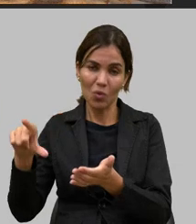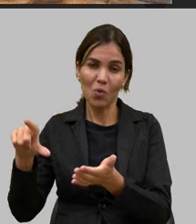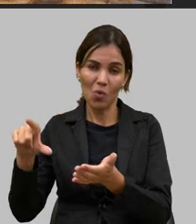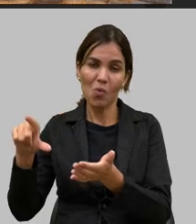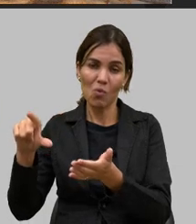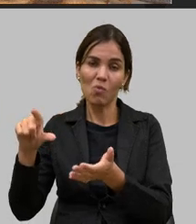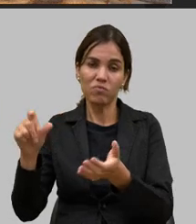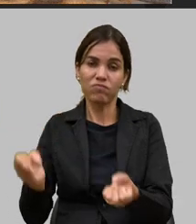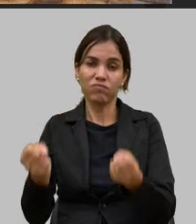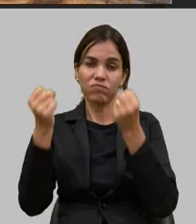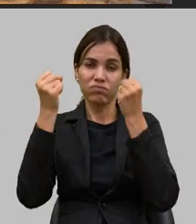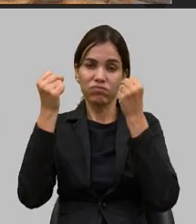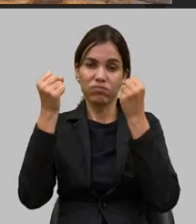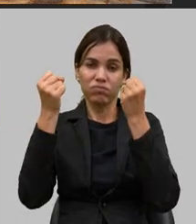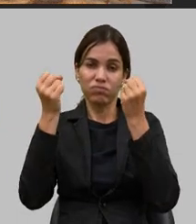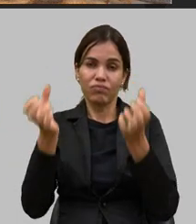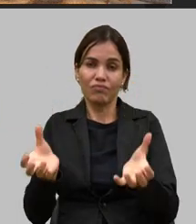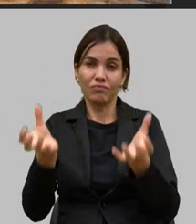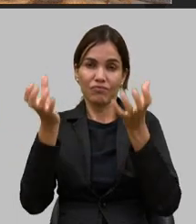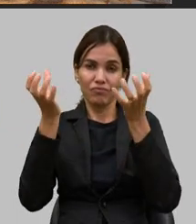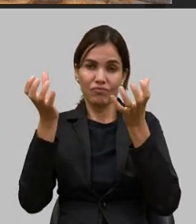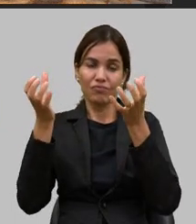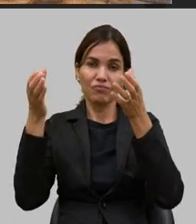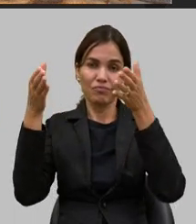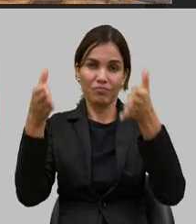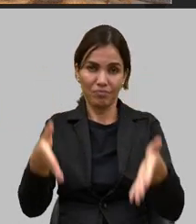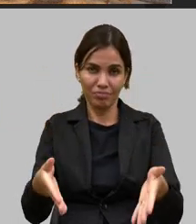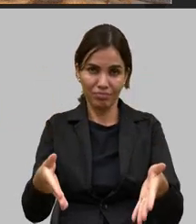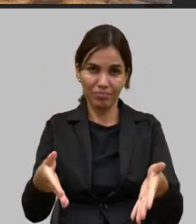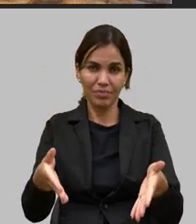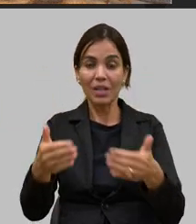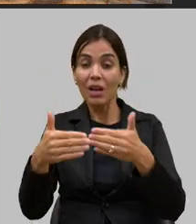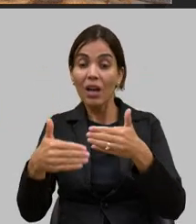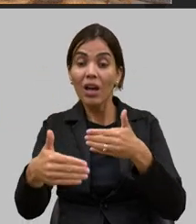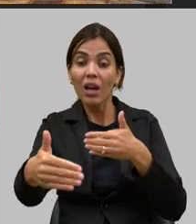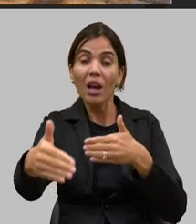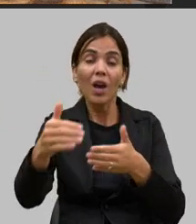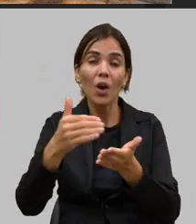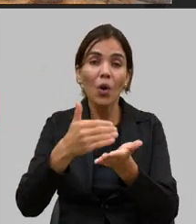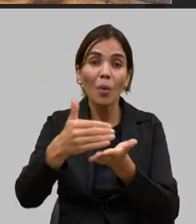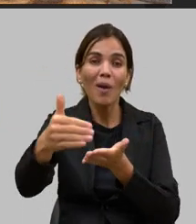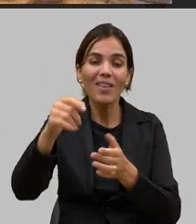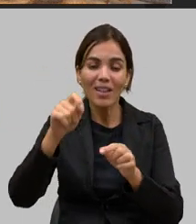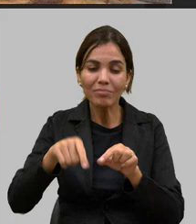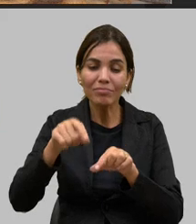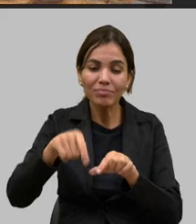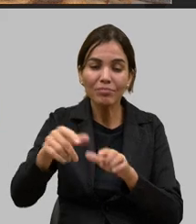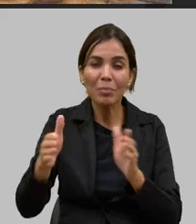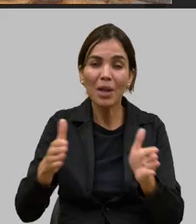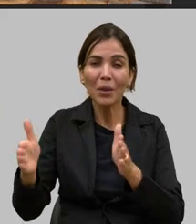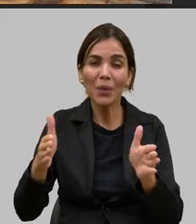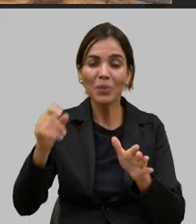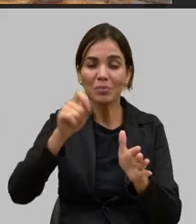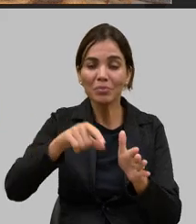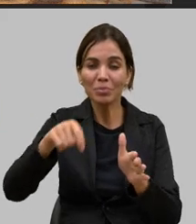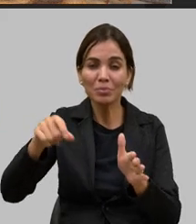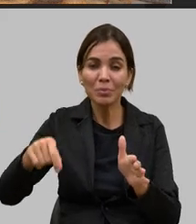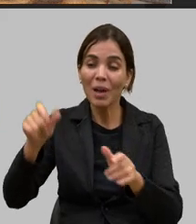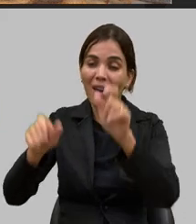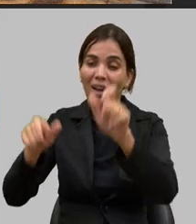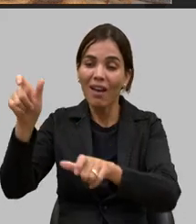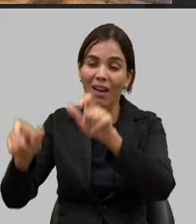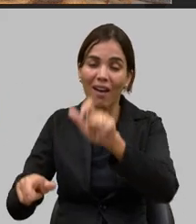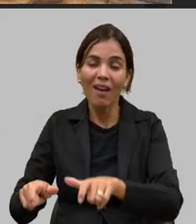fazer essa entrega para as prefeituras porque depois vem o período de plantio nós sabemos que o produtor está ávido por produzir e aproveitar o período